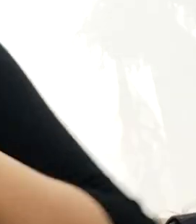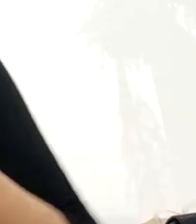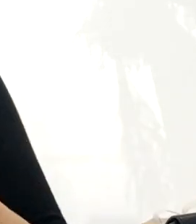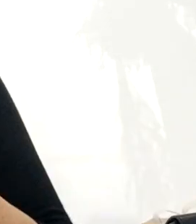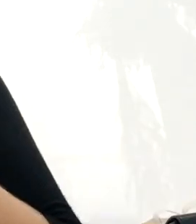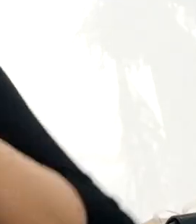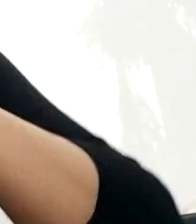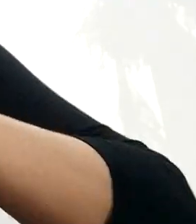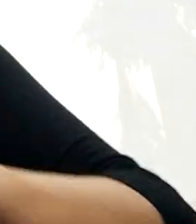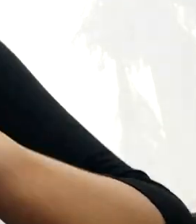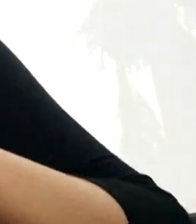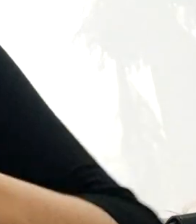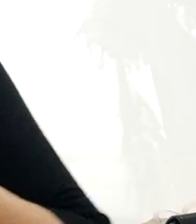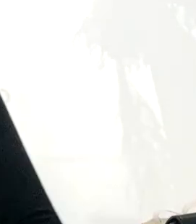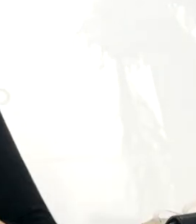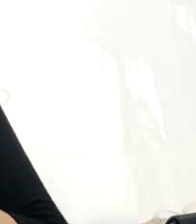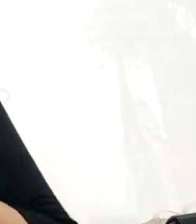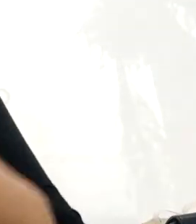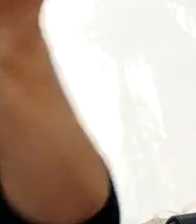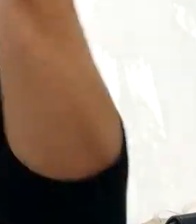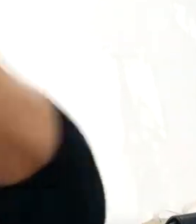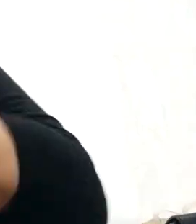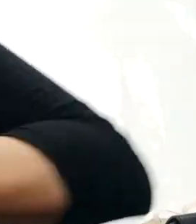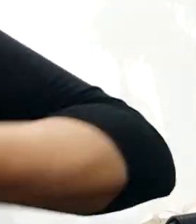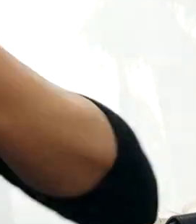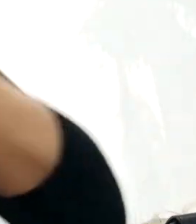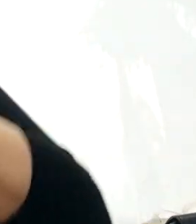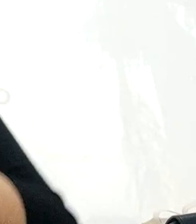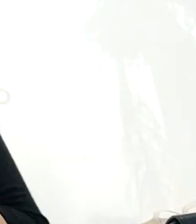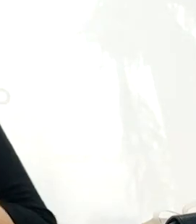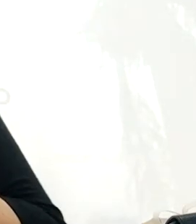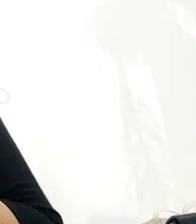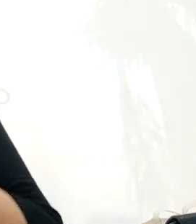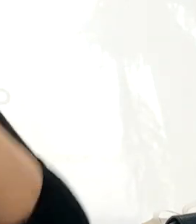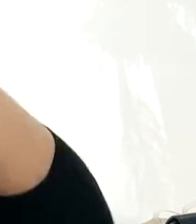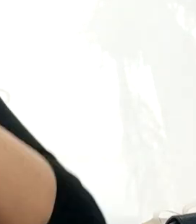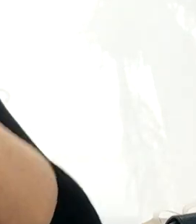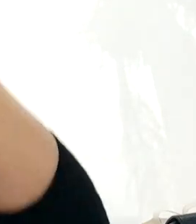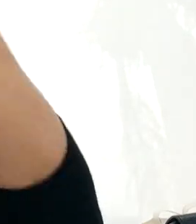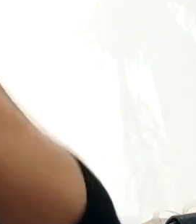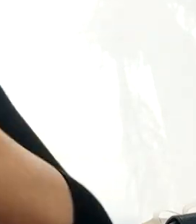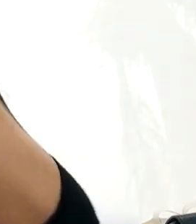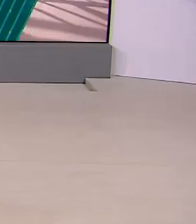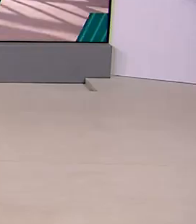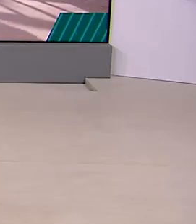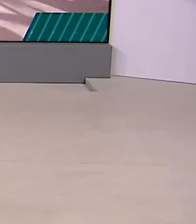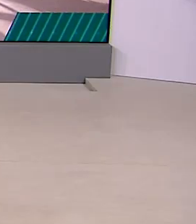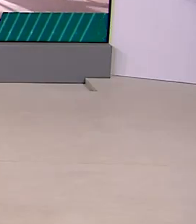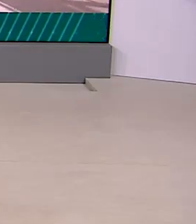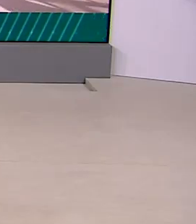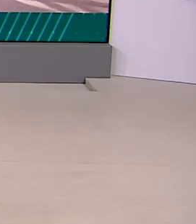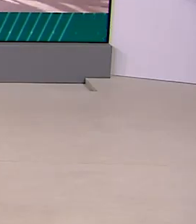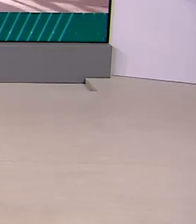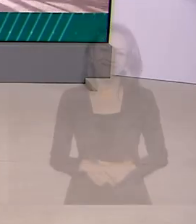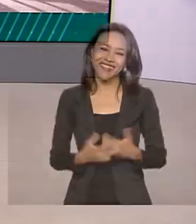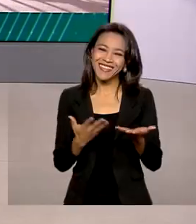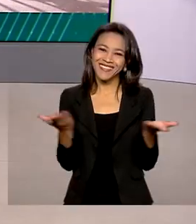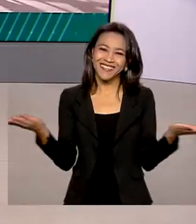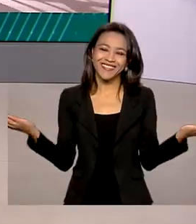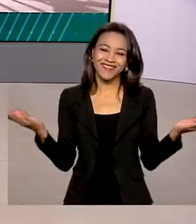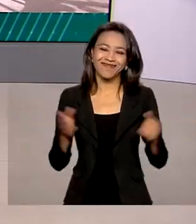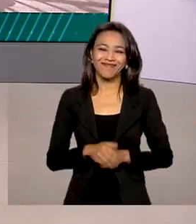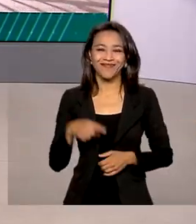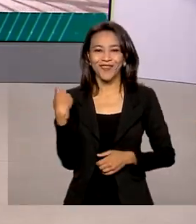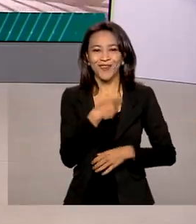respeitando libras como língua de ensino, de interação. É isso, o